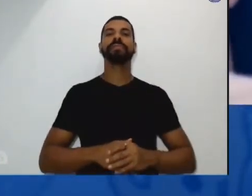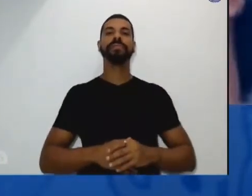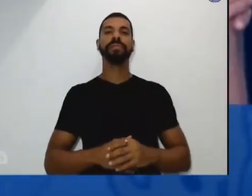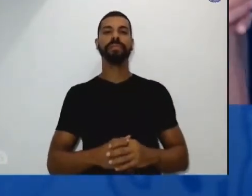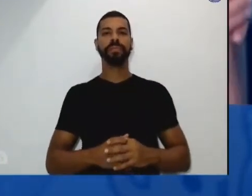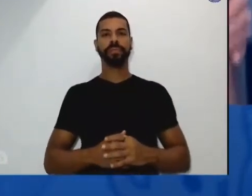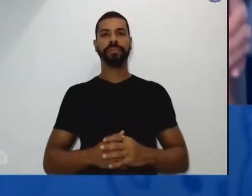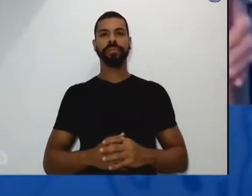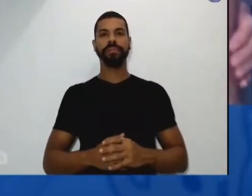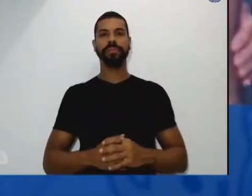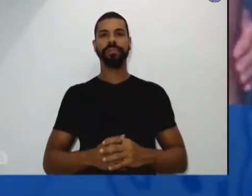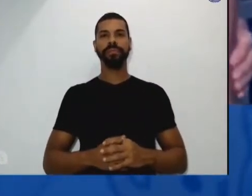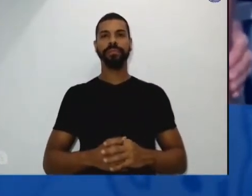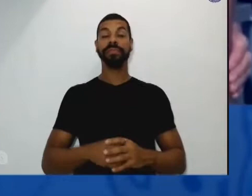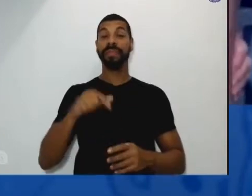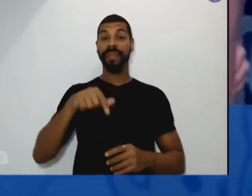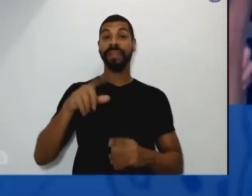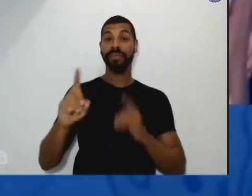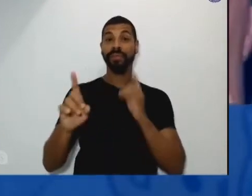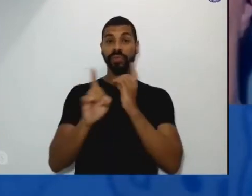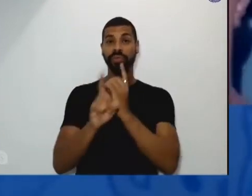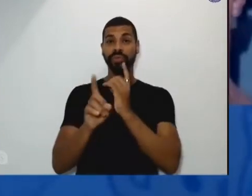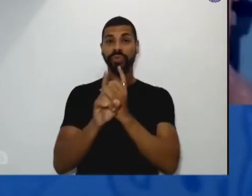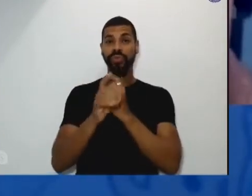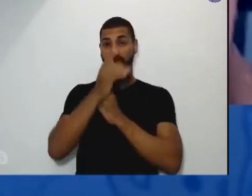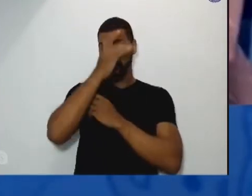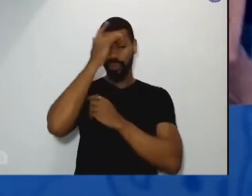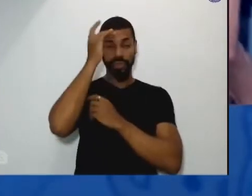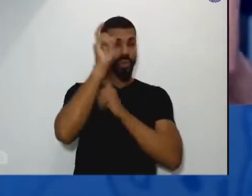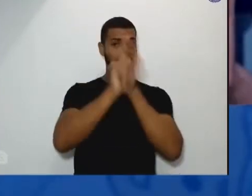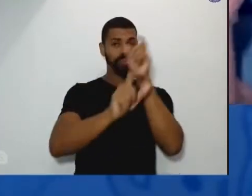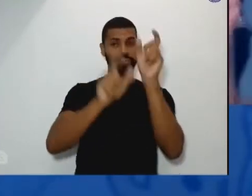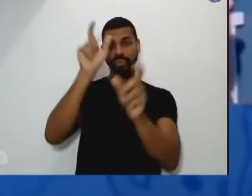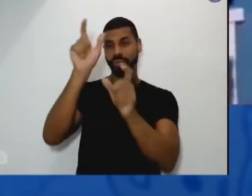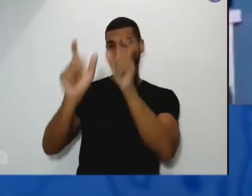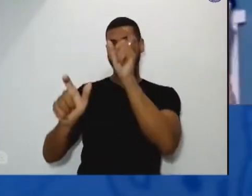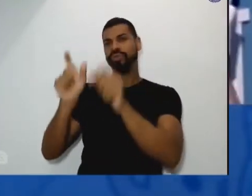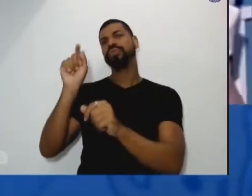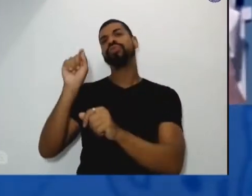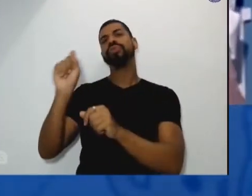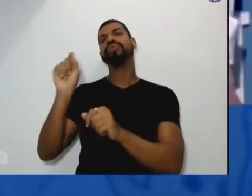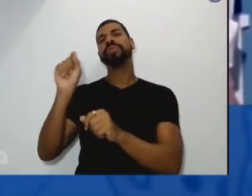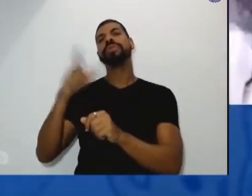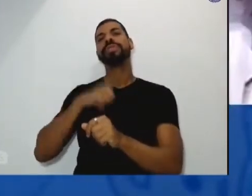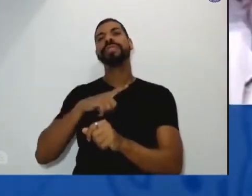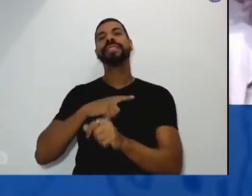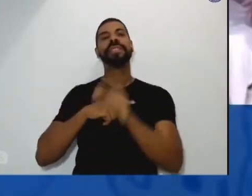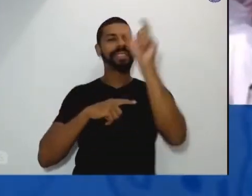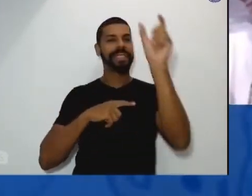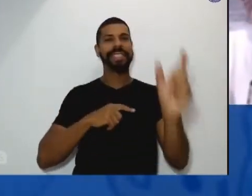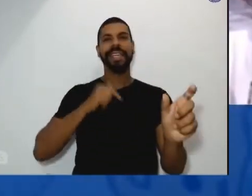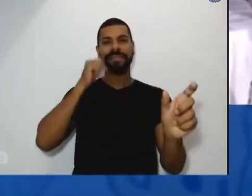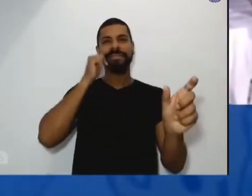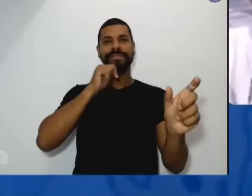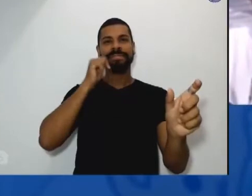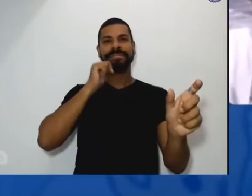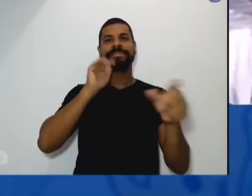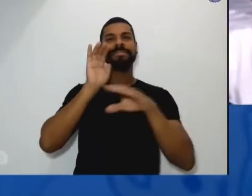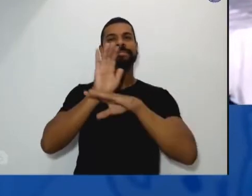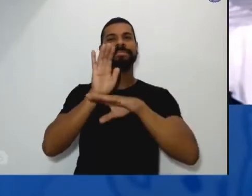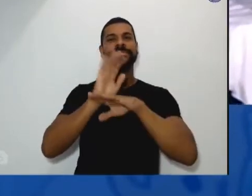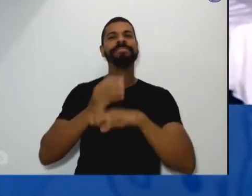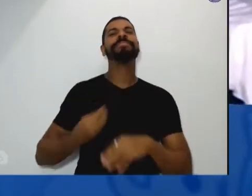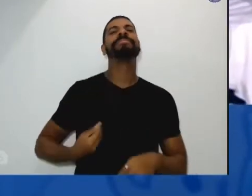Indo ao encontro dos mais necessitados, Irmã Dulce tornou-se uma verdadeira samaritana em seu meio, presença e imagem de